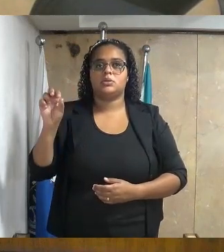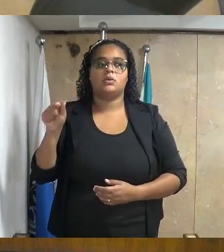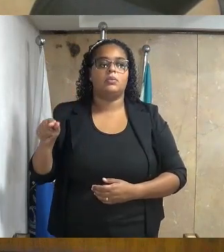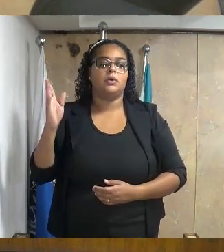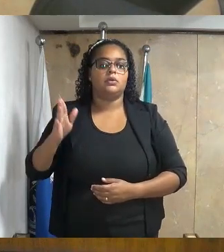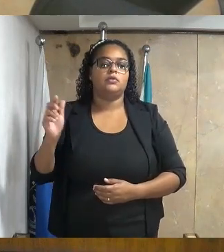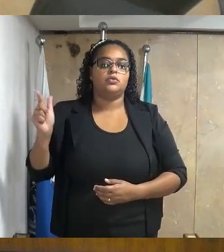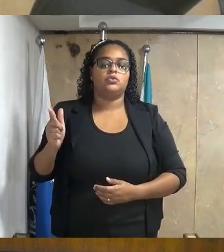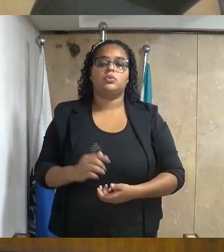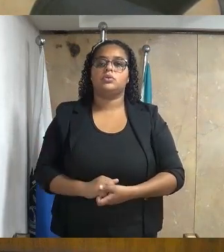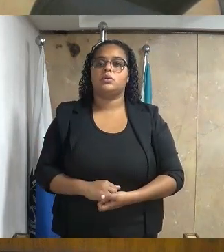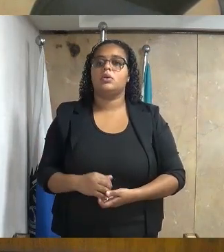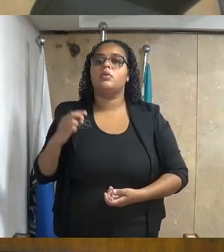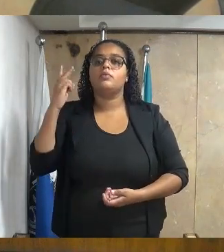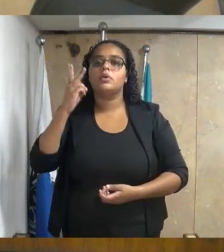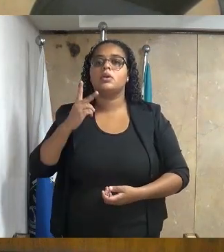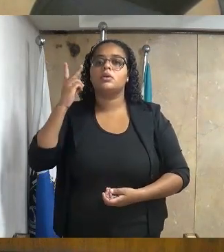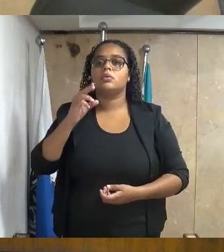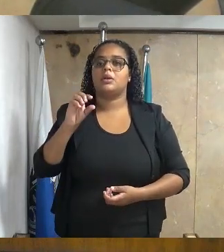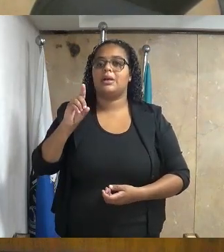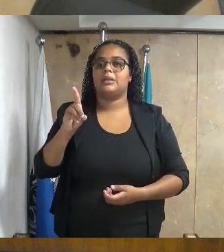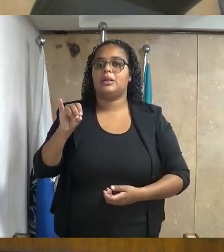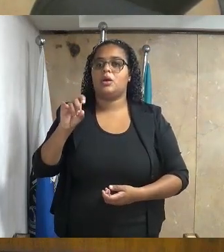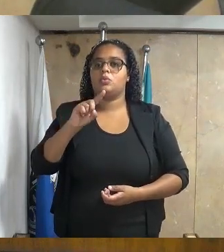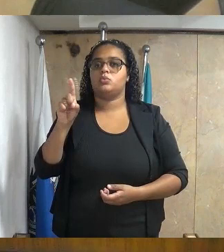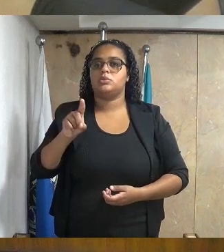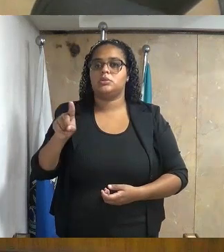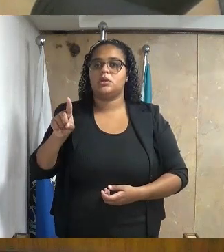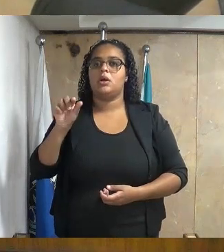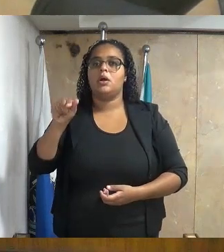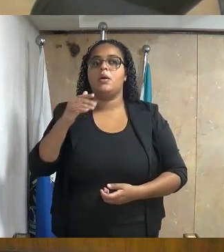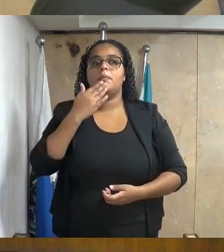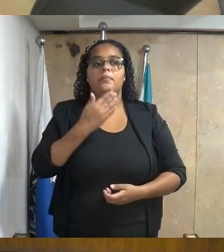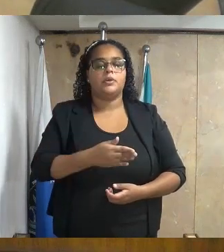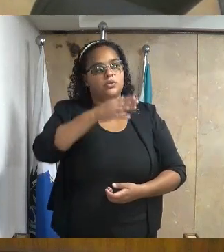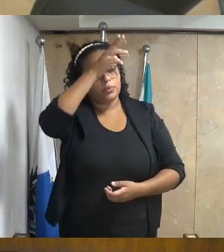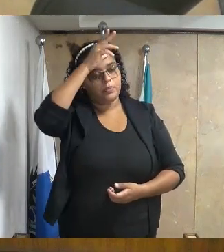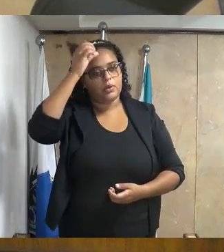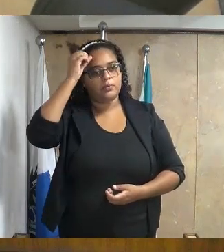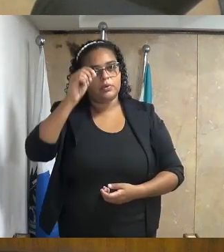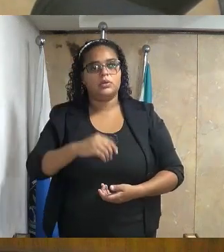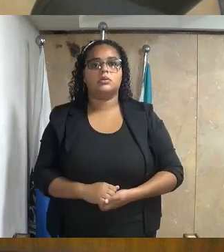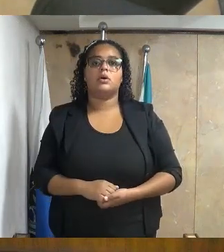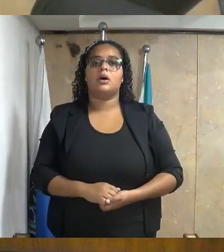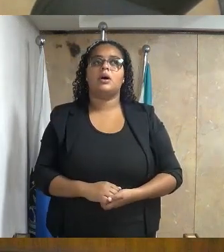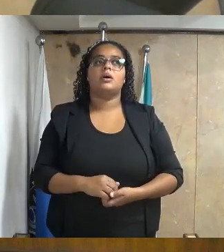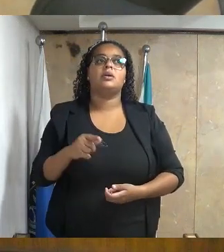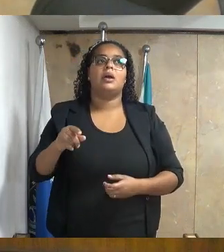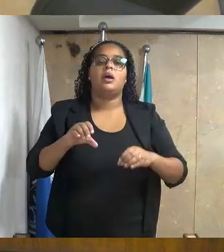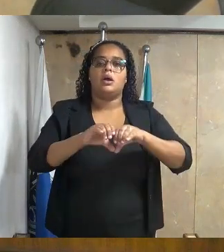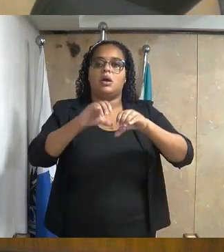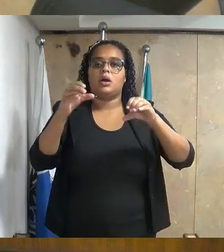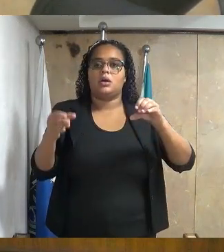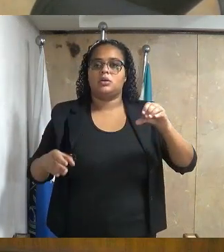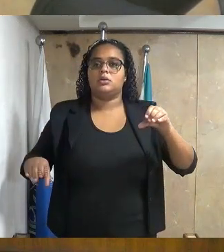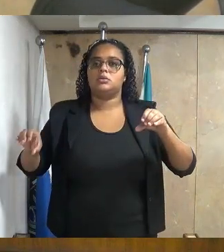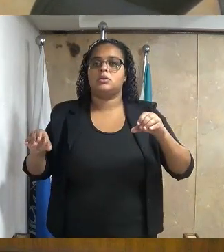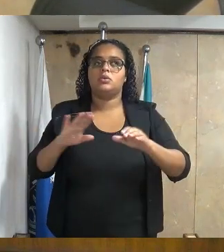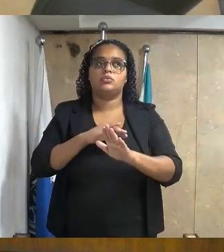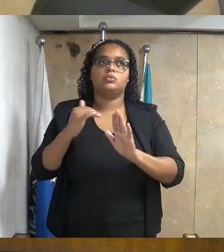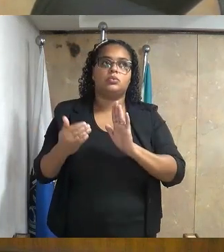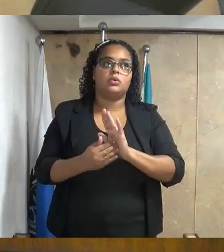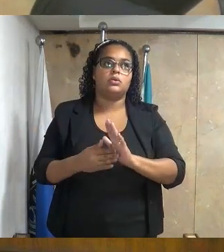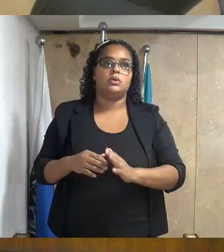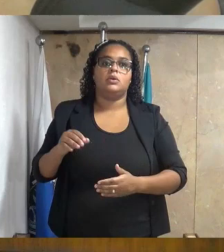excelentíssima senhora vereadora Delza de Oliveira, solicitando ao excelentíssimo senhor prefeito providências no sentido de realizar a canalização em toda a extensão do